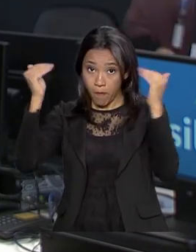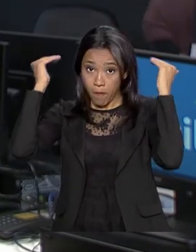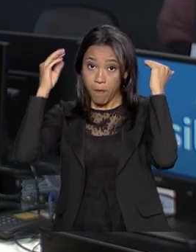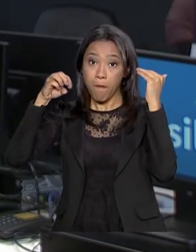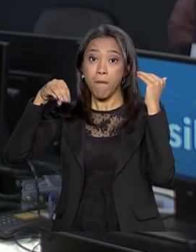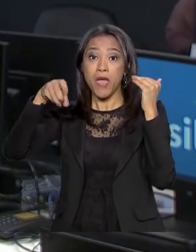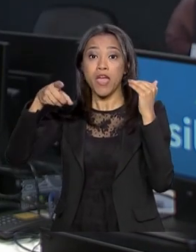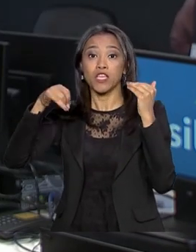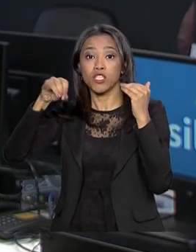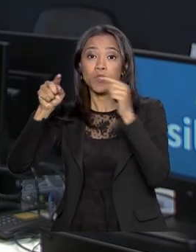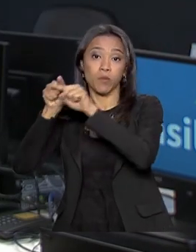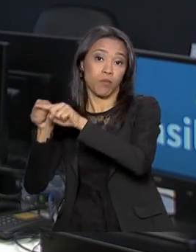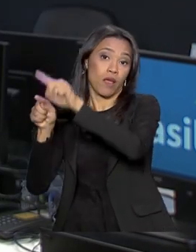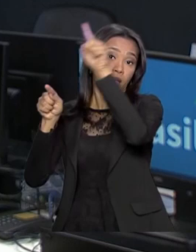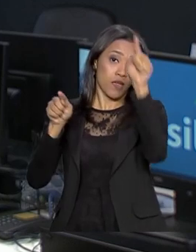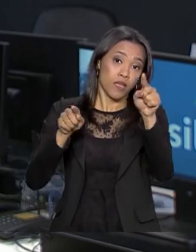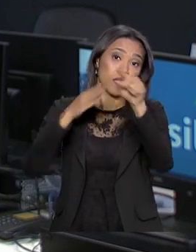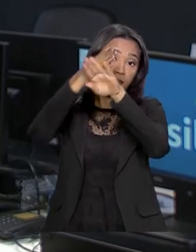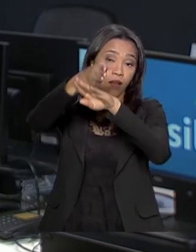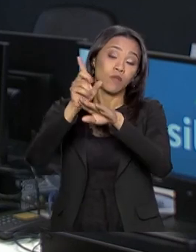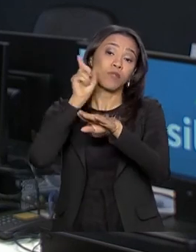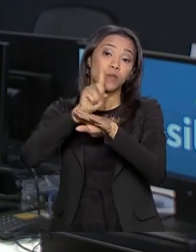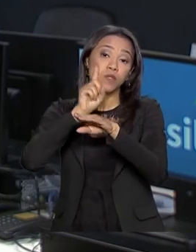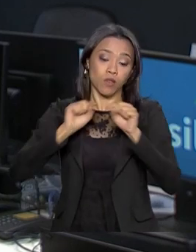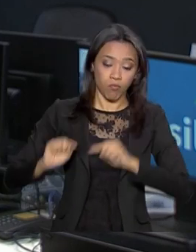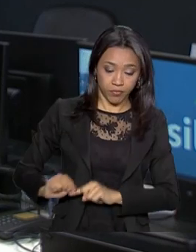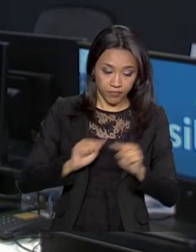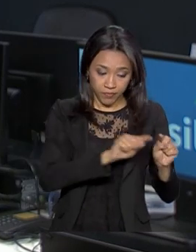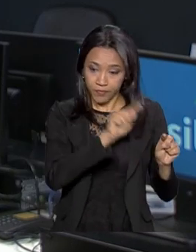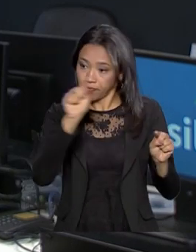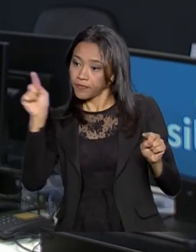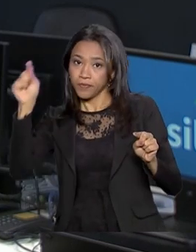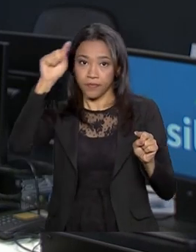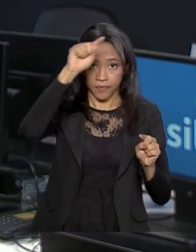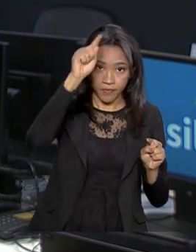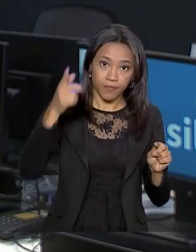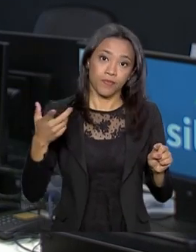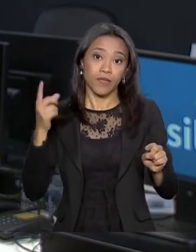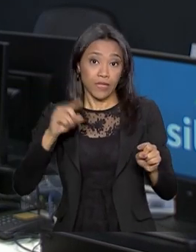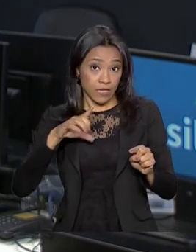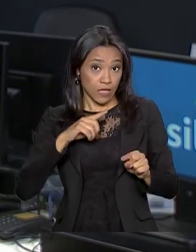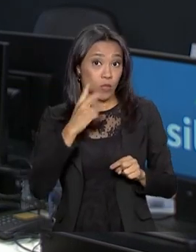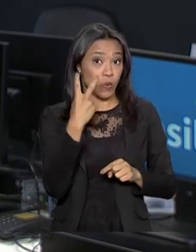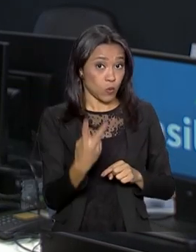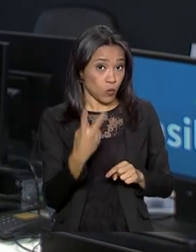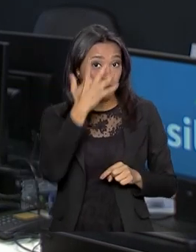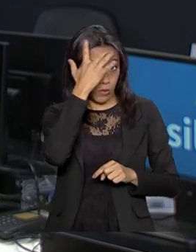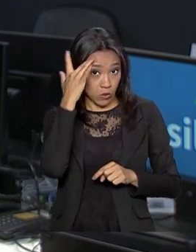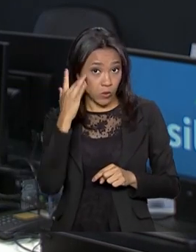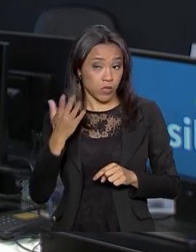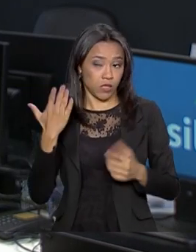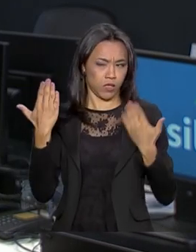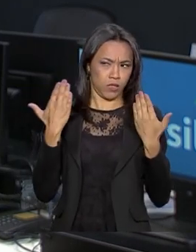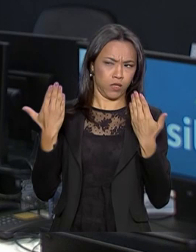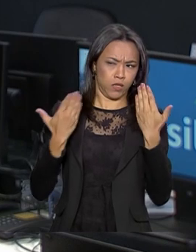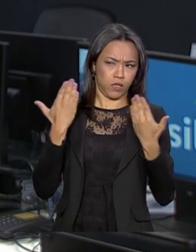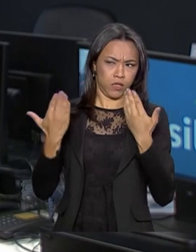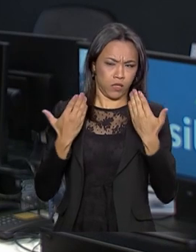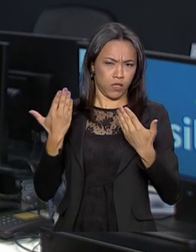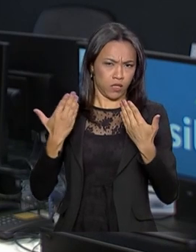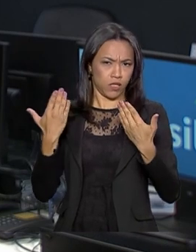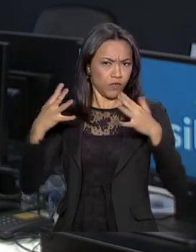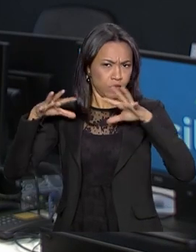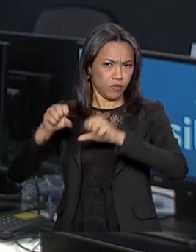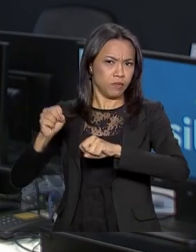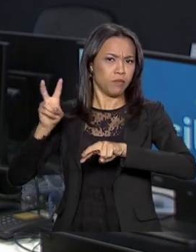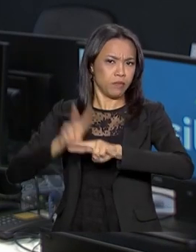Entre os imigrantes que utilizaram esse esquema estão dois somales suspeitos de terrorismo presos em território americano.